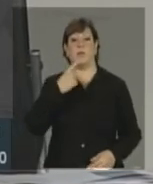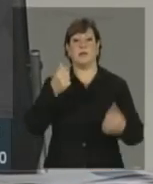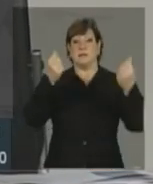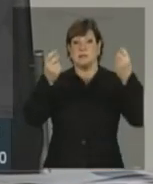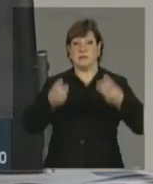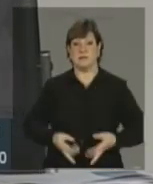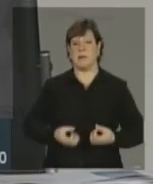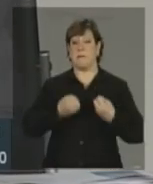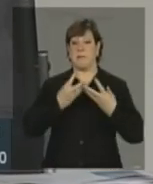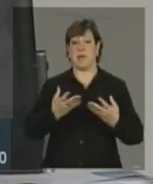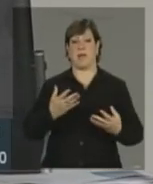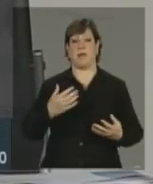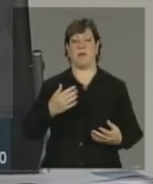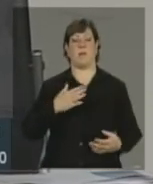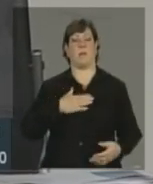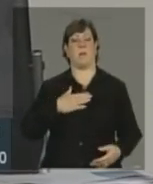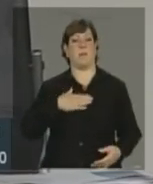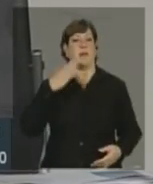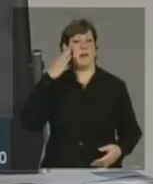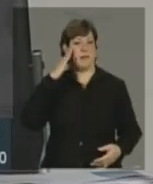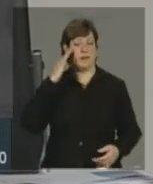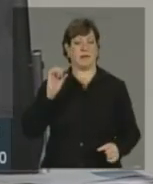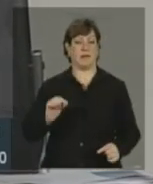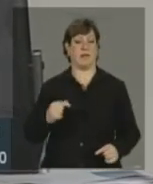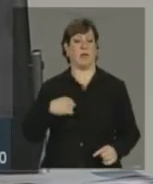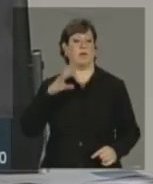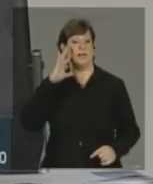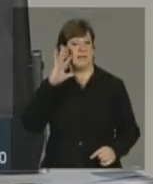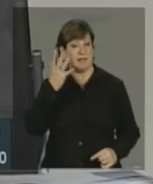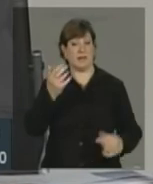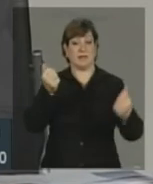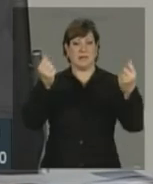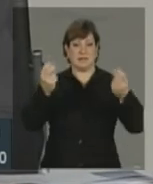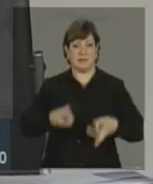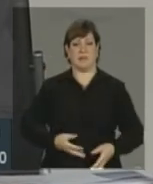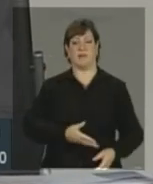bem o meu raciocínio. eu tentei dizer